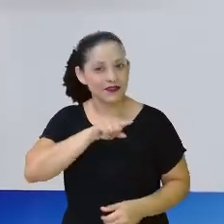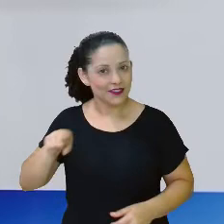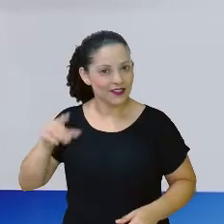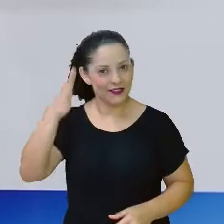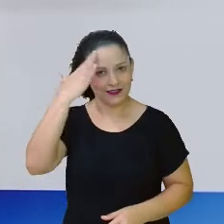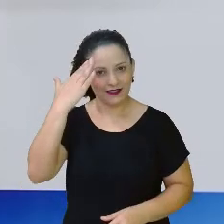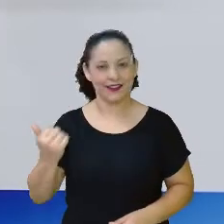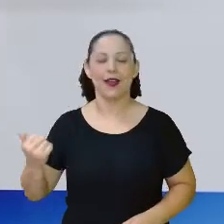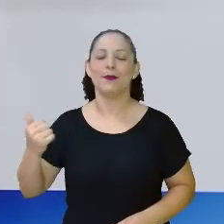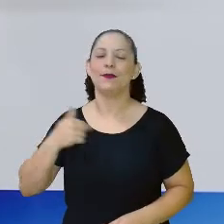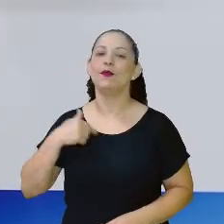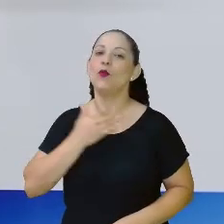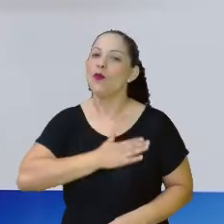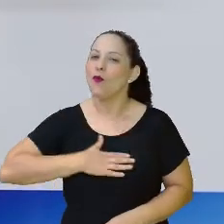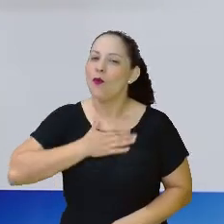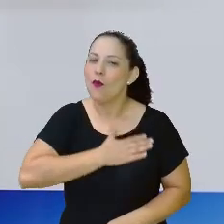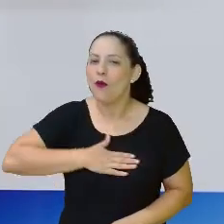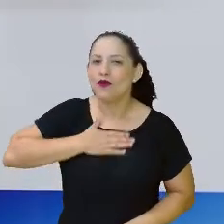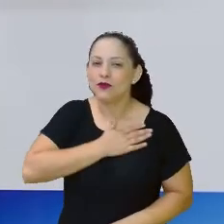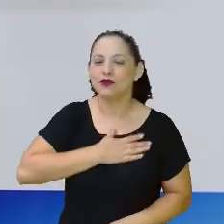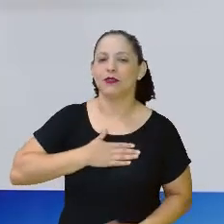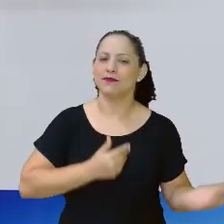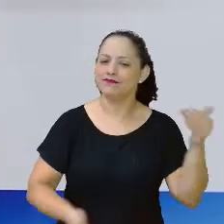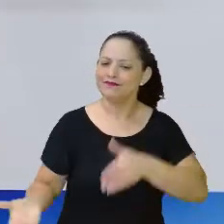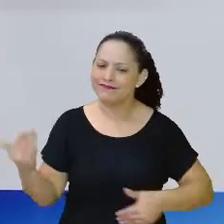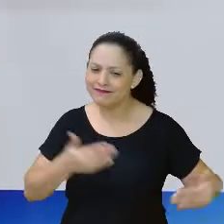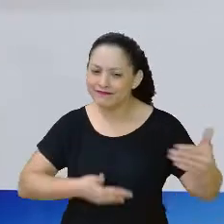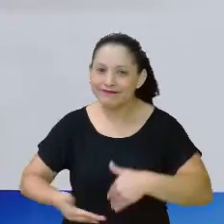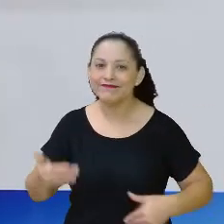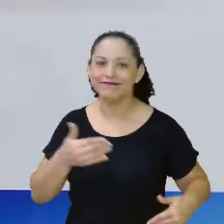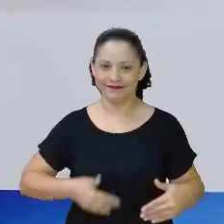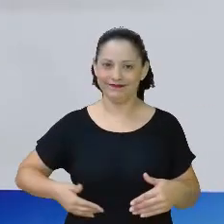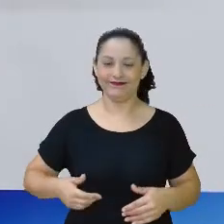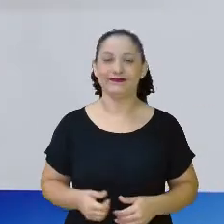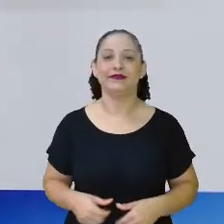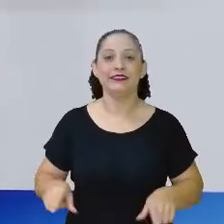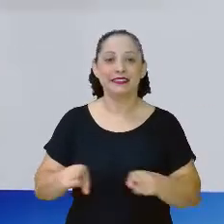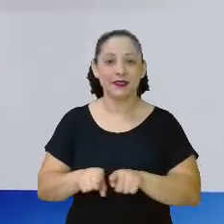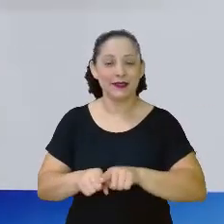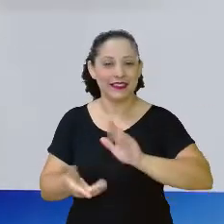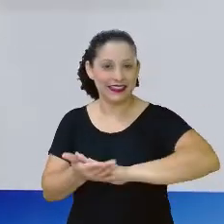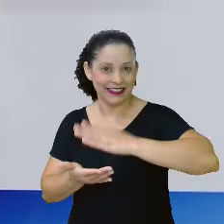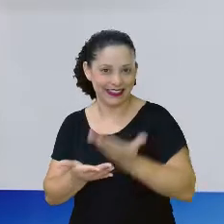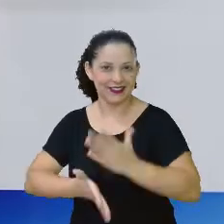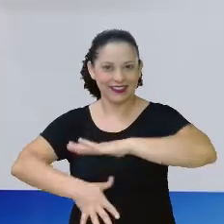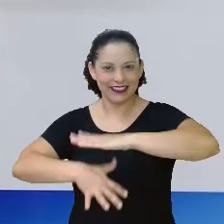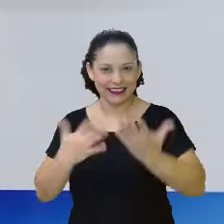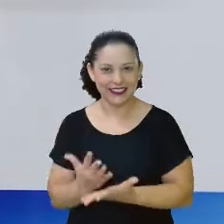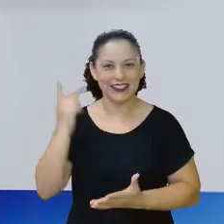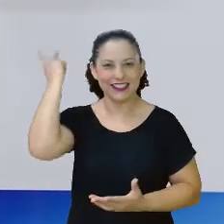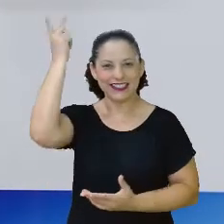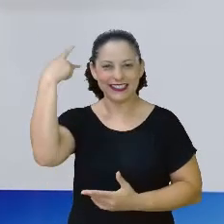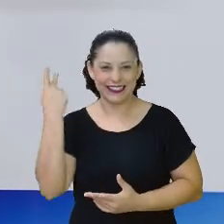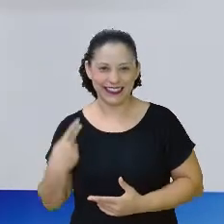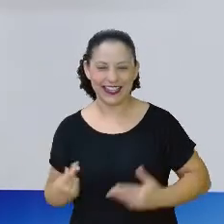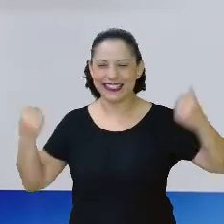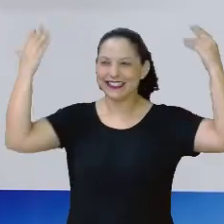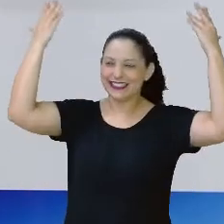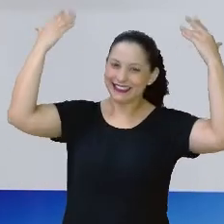vocês aqui participando, assim como a nossa querida intérprete de Libras, a nossa